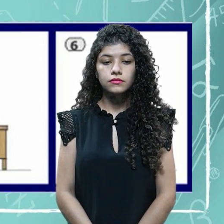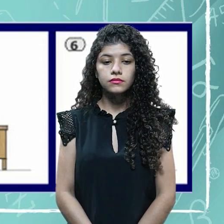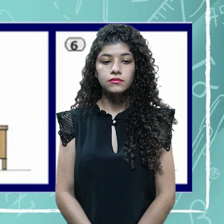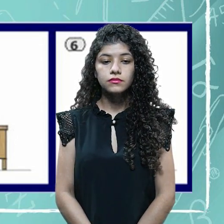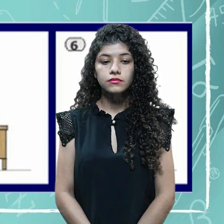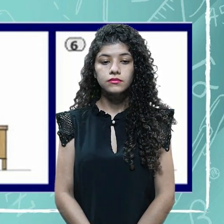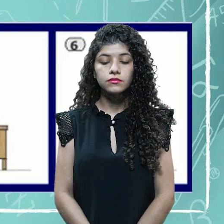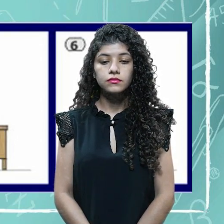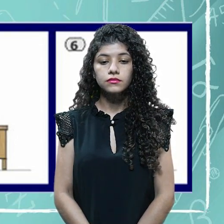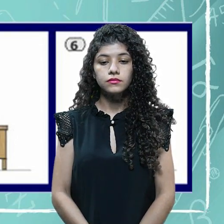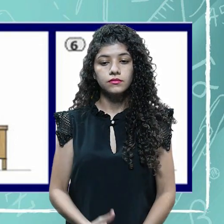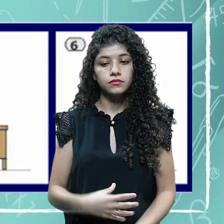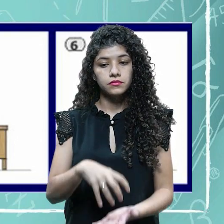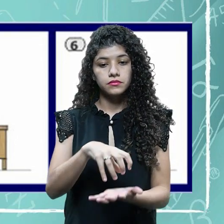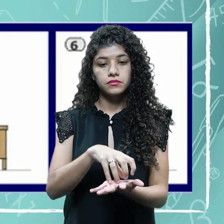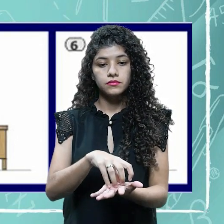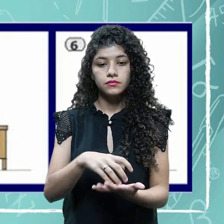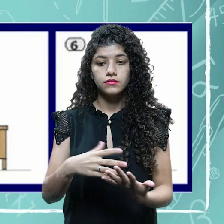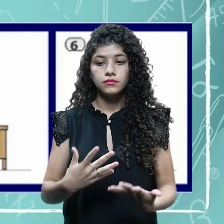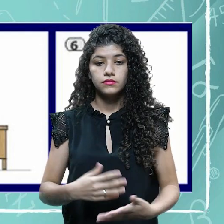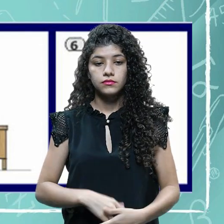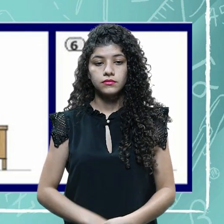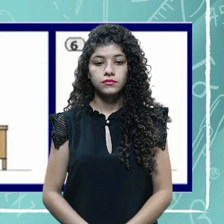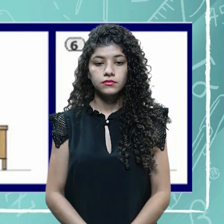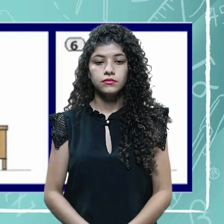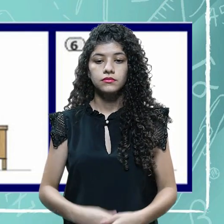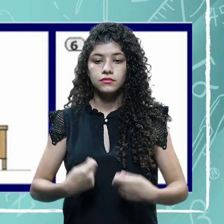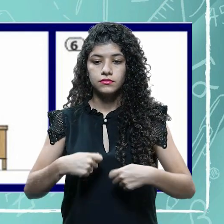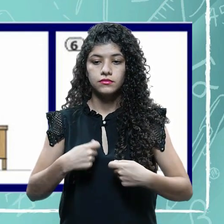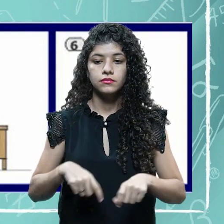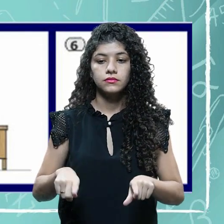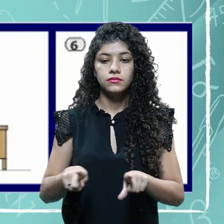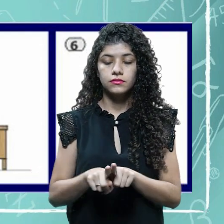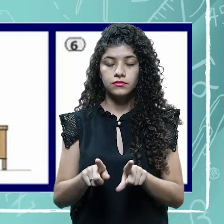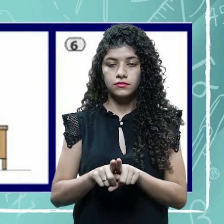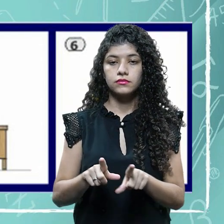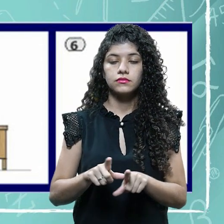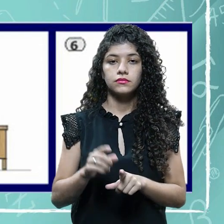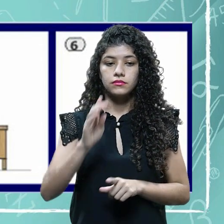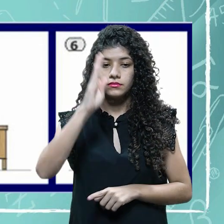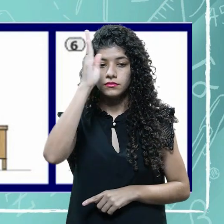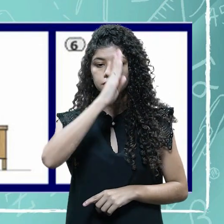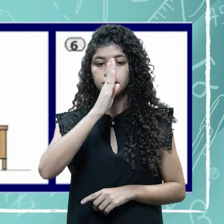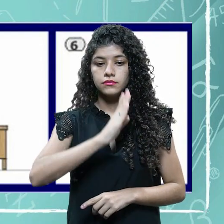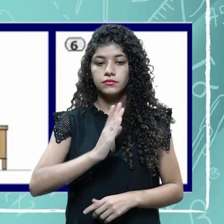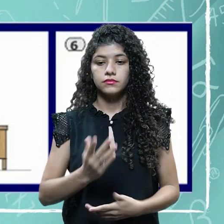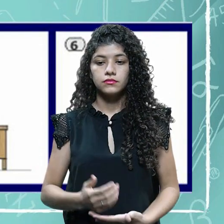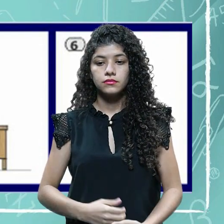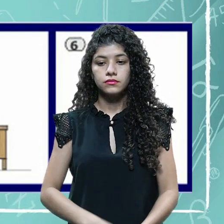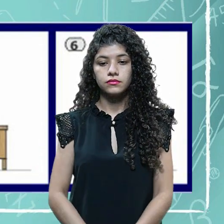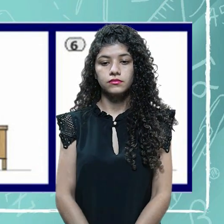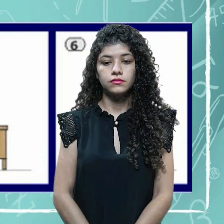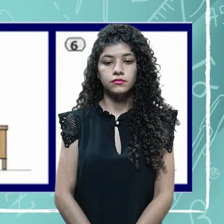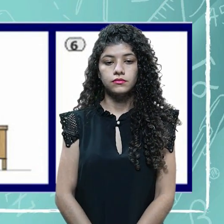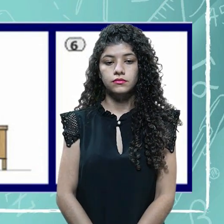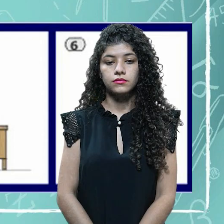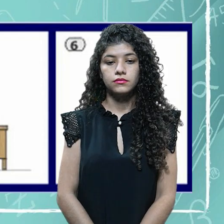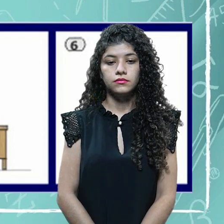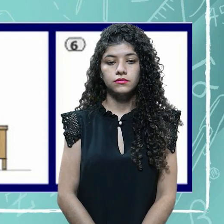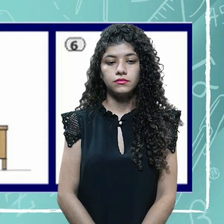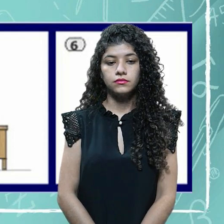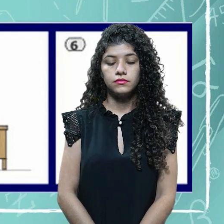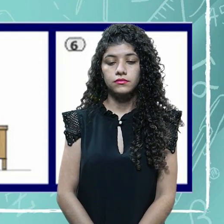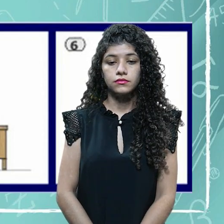O importante é que ele esteja na centralidade, né, a bandeira do Brasil. E o 5, né, no caso, poderia ser